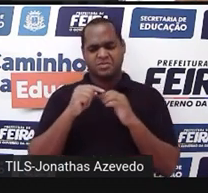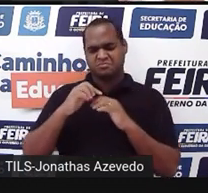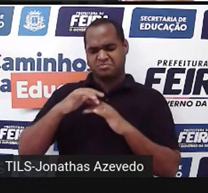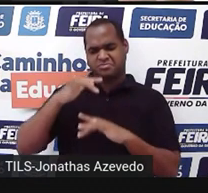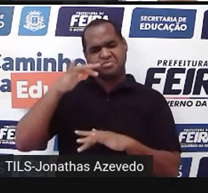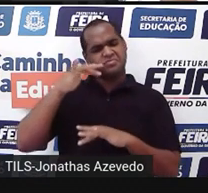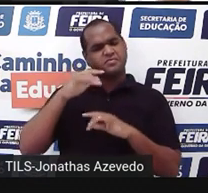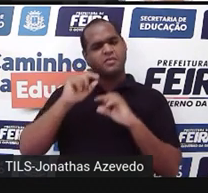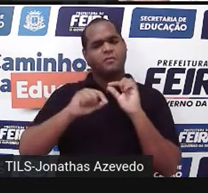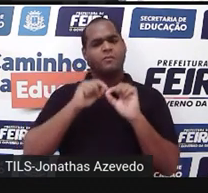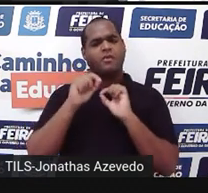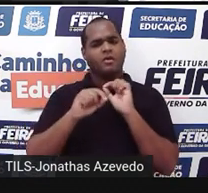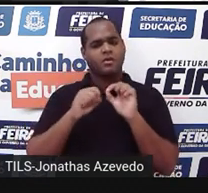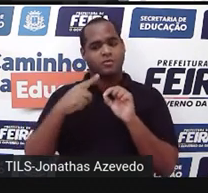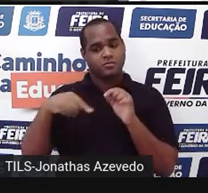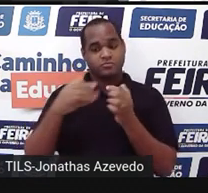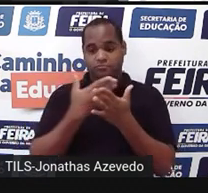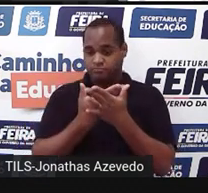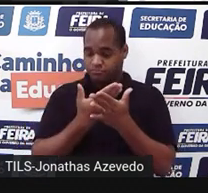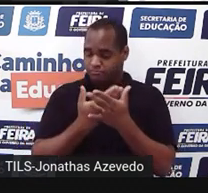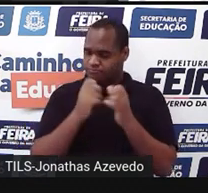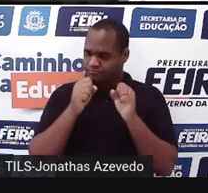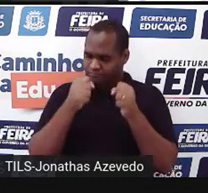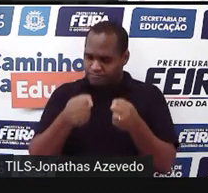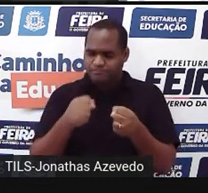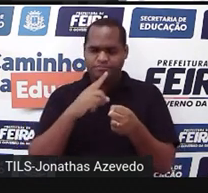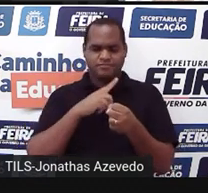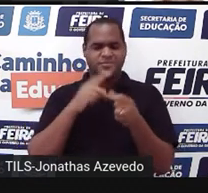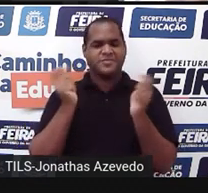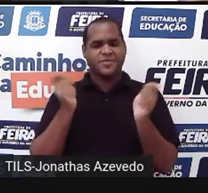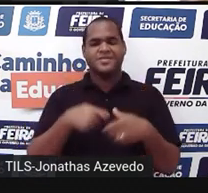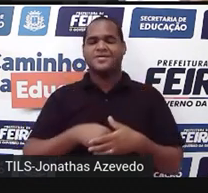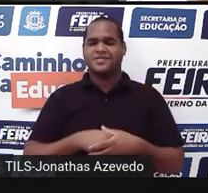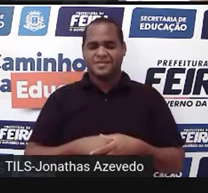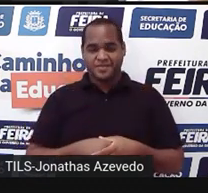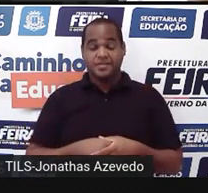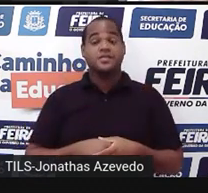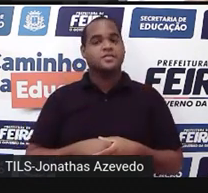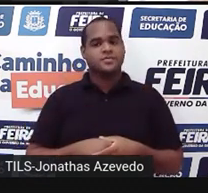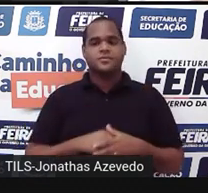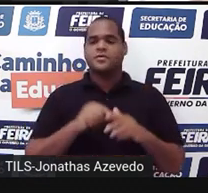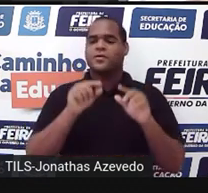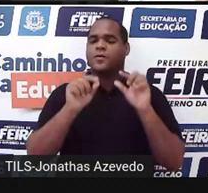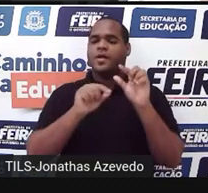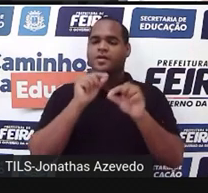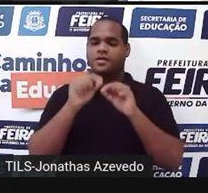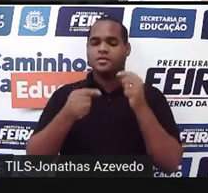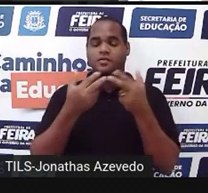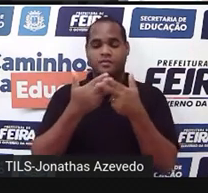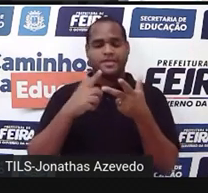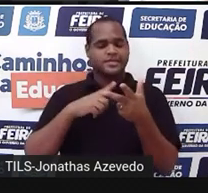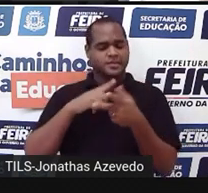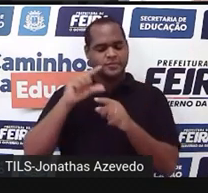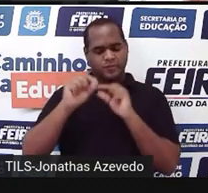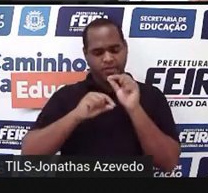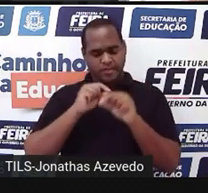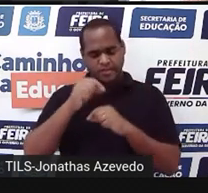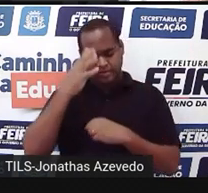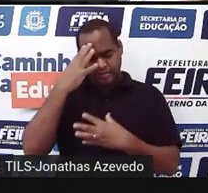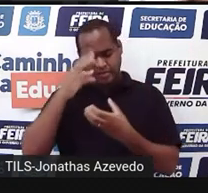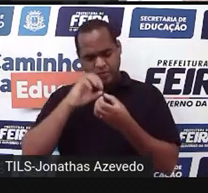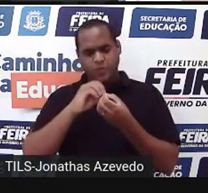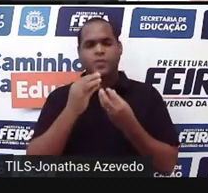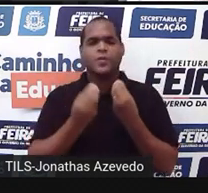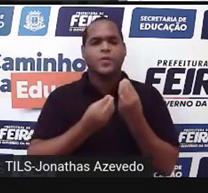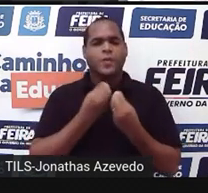é essa medida que a gente vai estudar na aula, tá? E aí de que maneira a gente vai entender isso melhor,